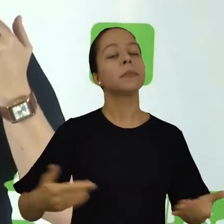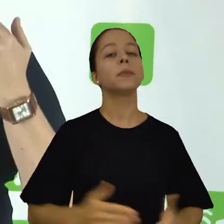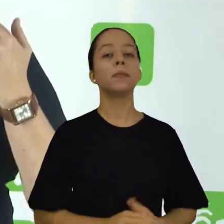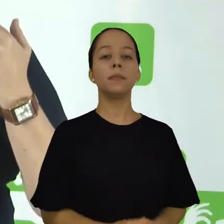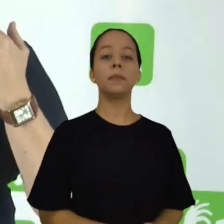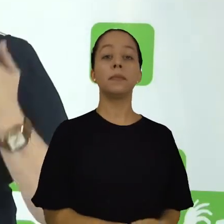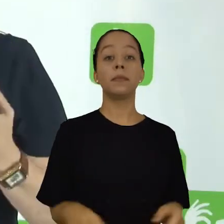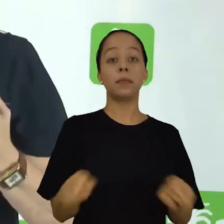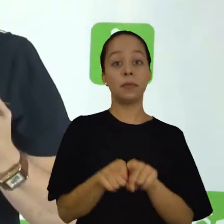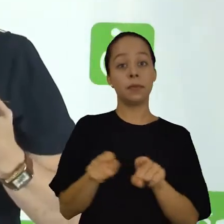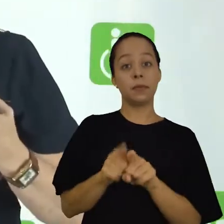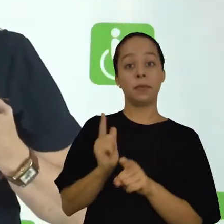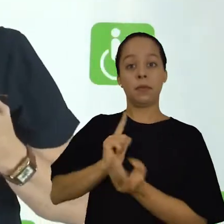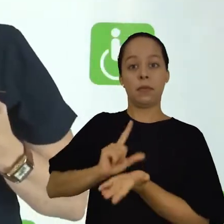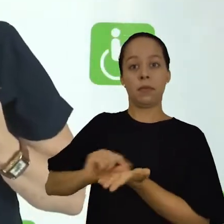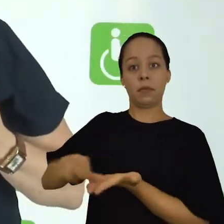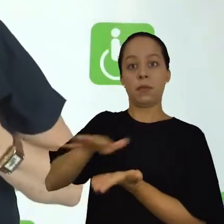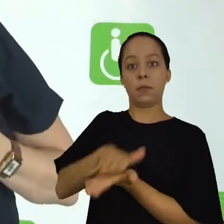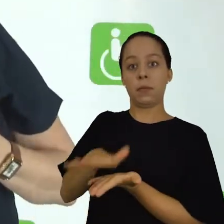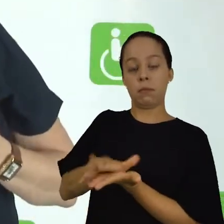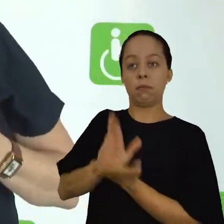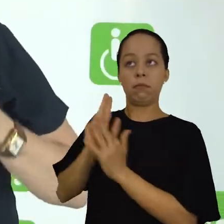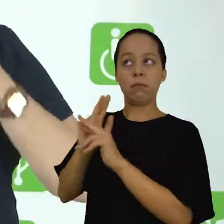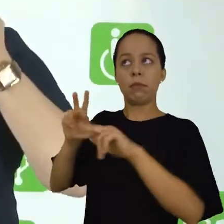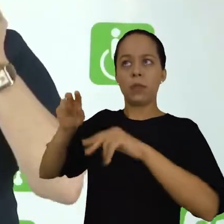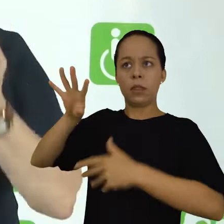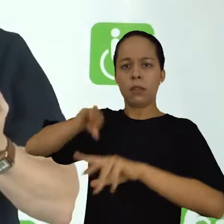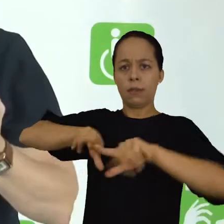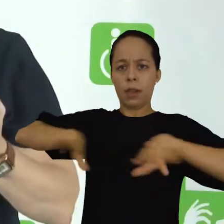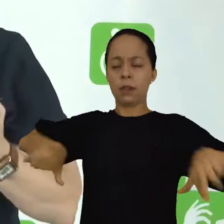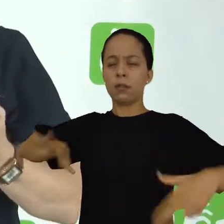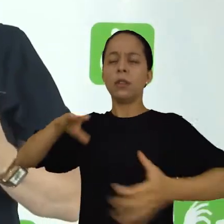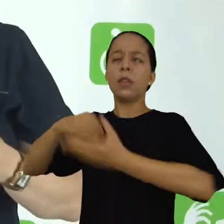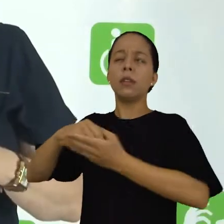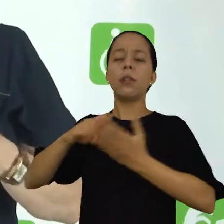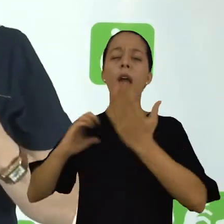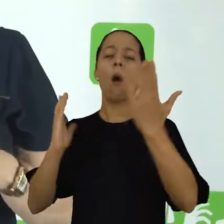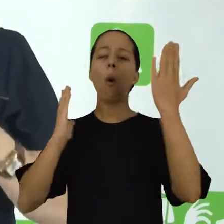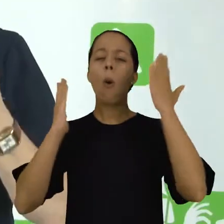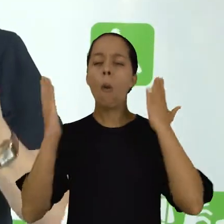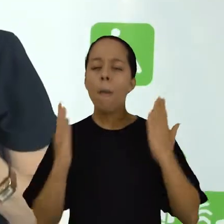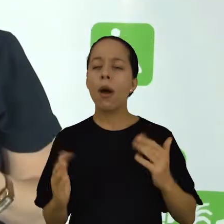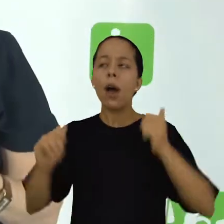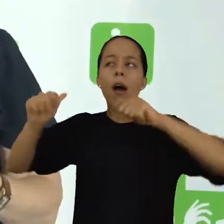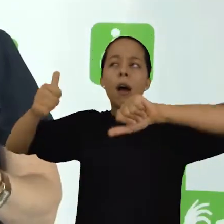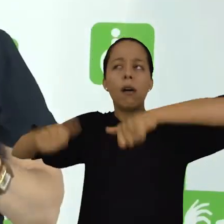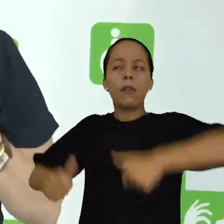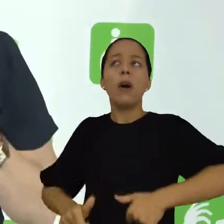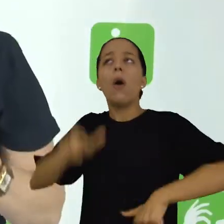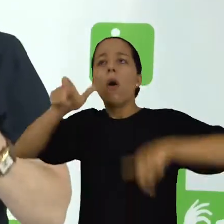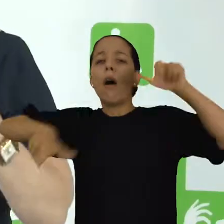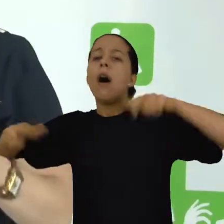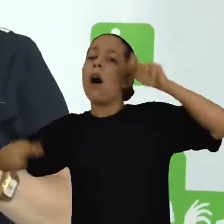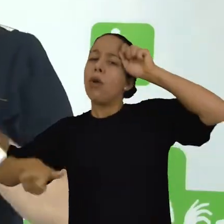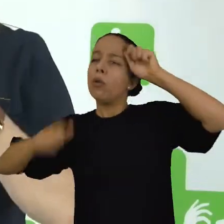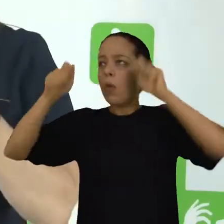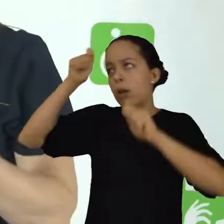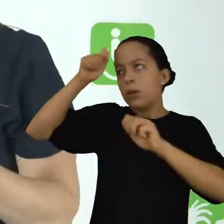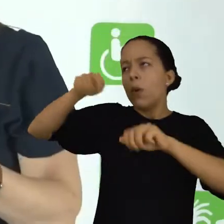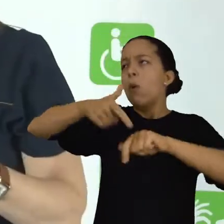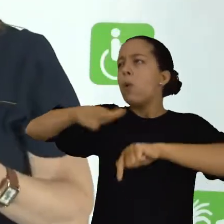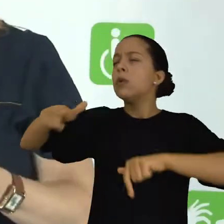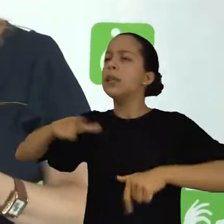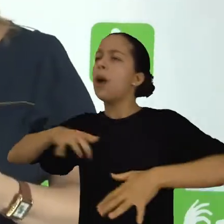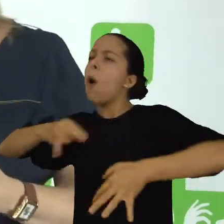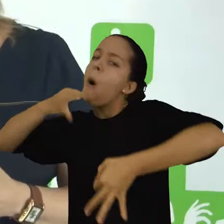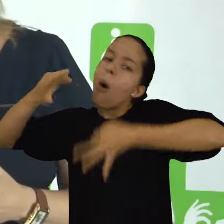mostrando, comparando, analisando o que outros autores já falaram sobre o